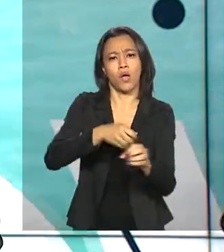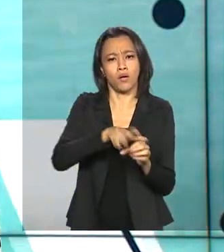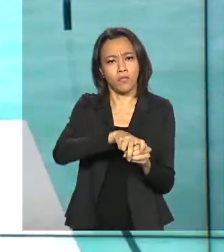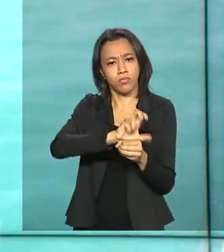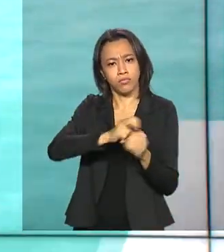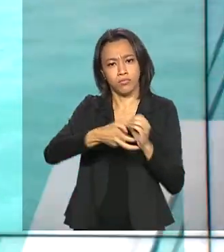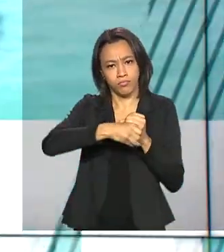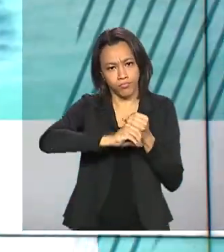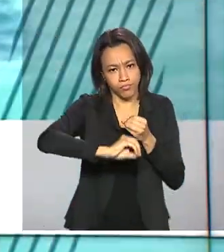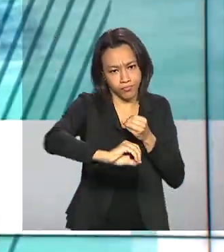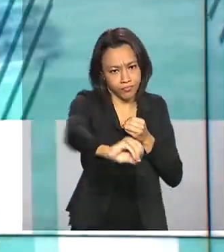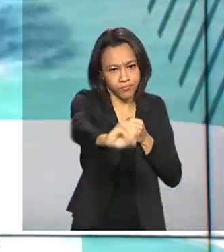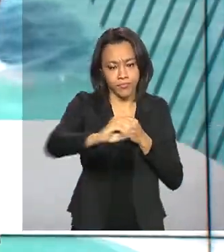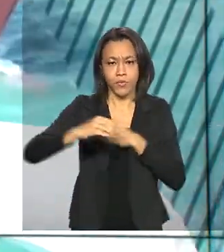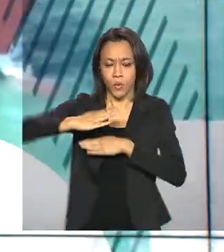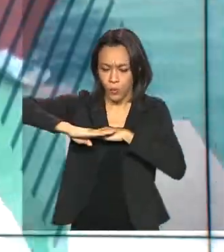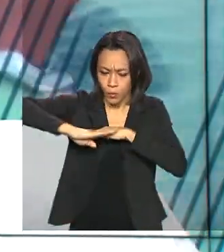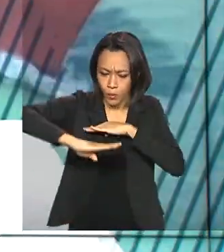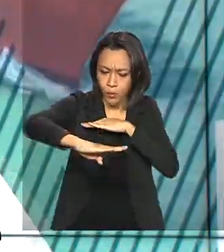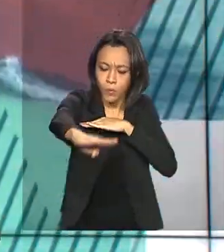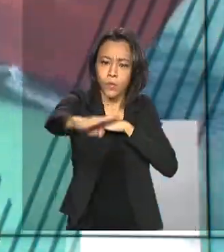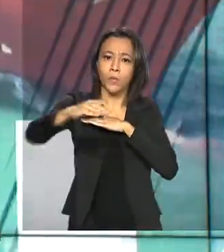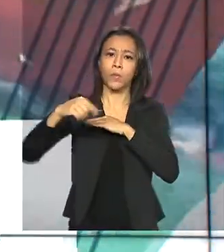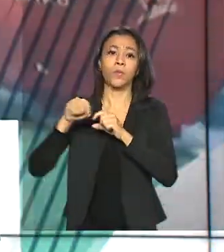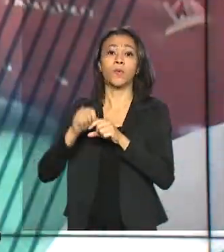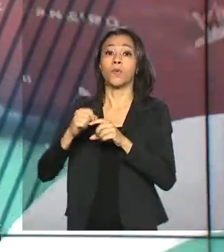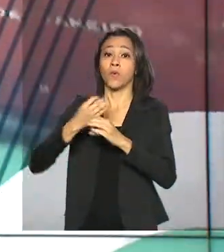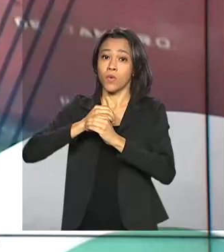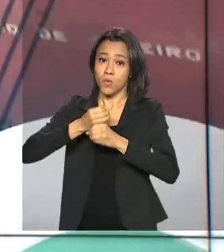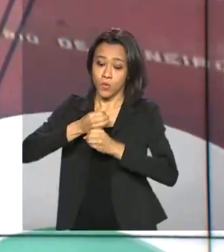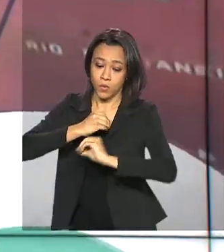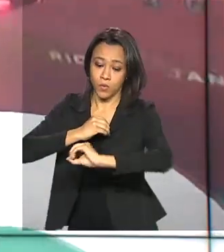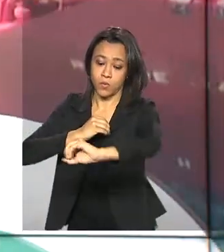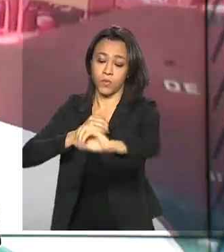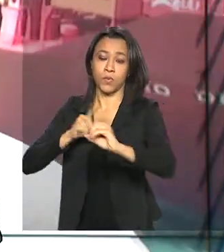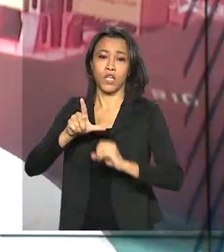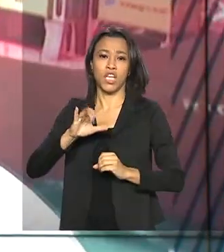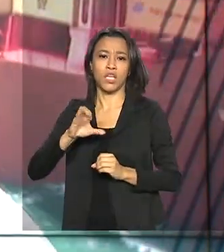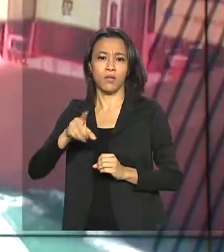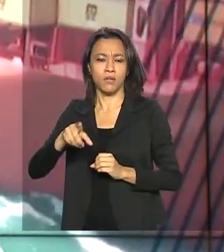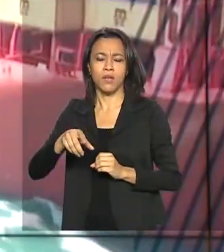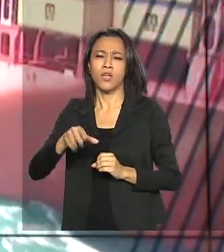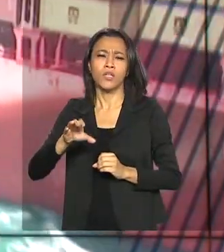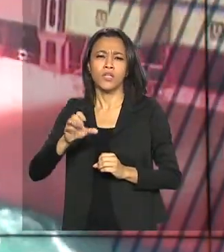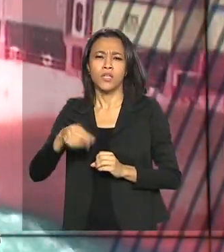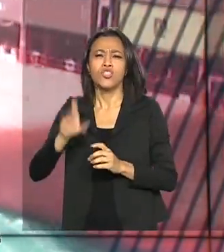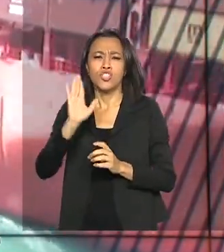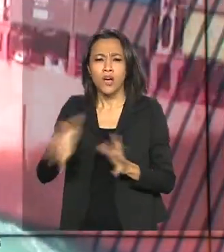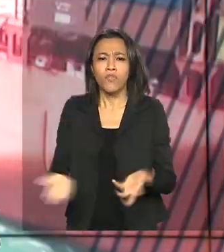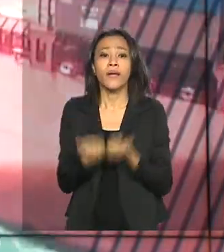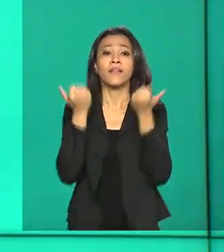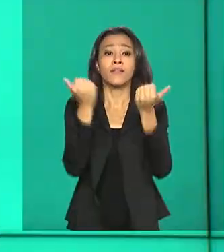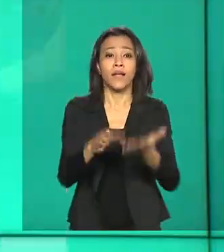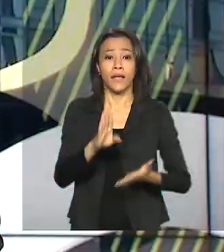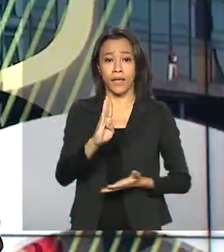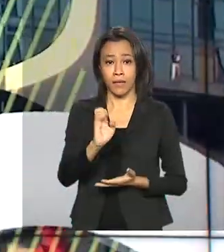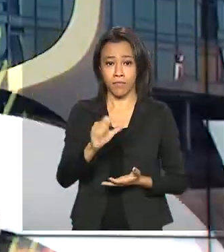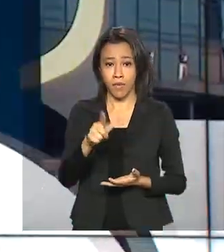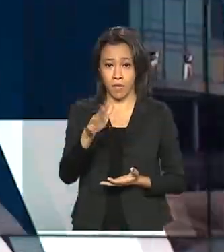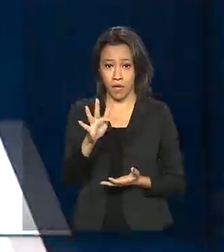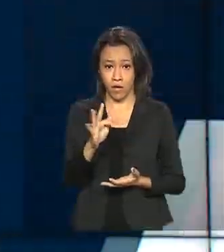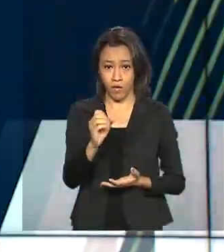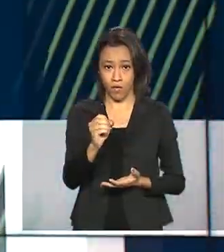básico, com pavimentação, instalação das redes de esgoto, micro-drenagem, foram entregues em Belforrocho, município da região